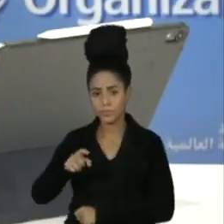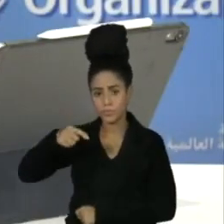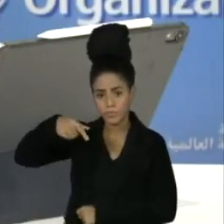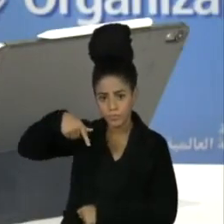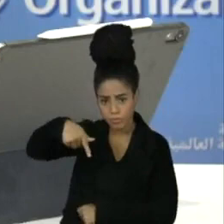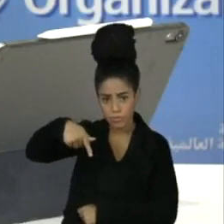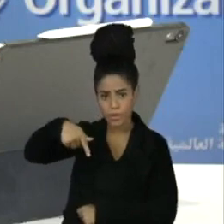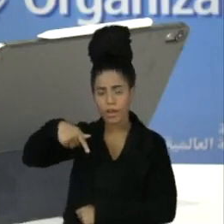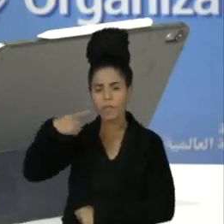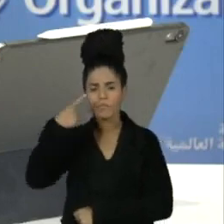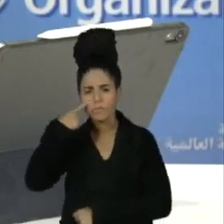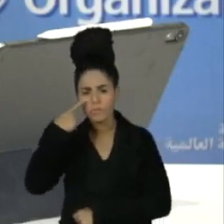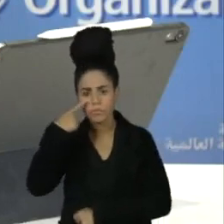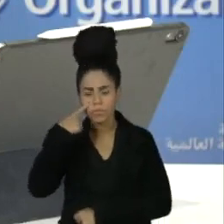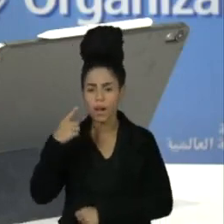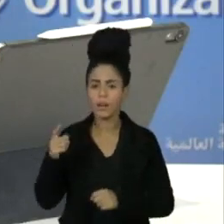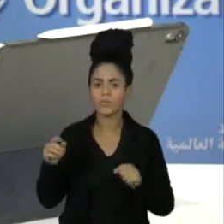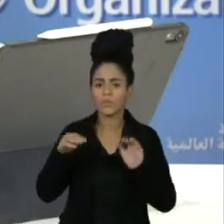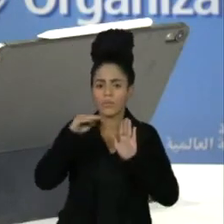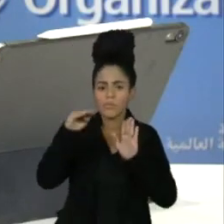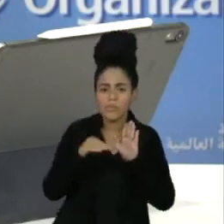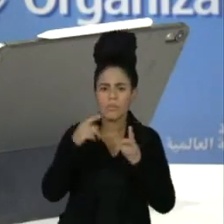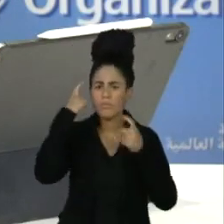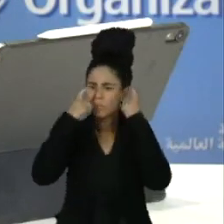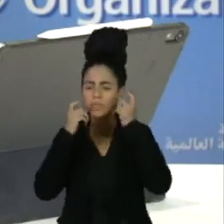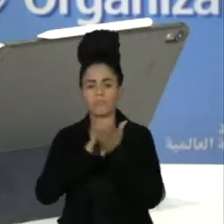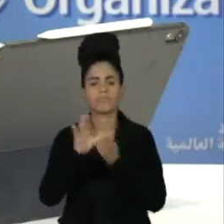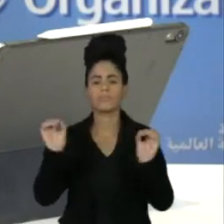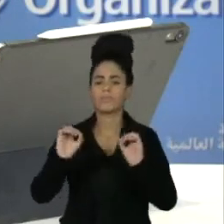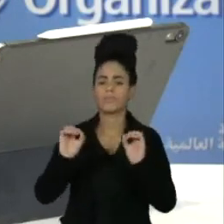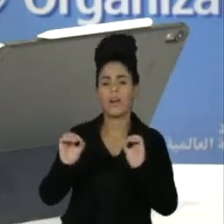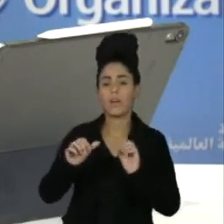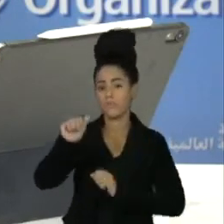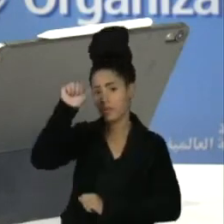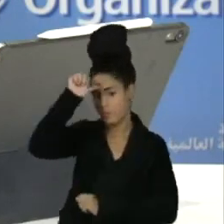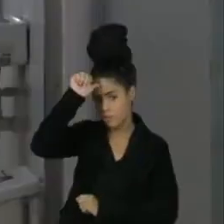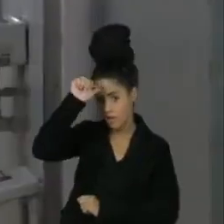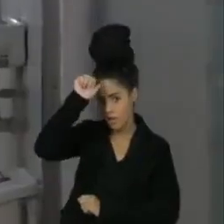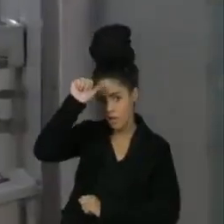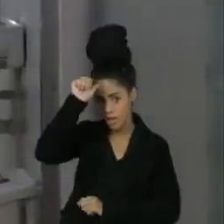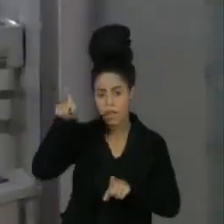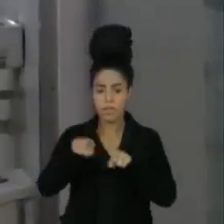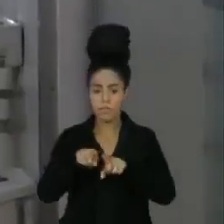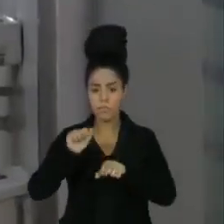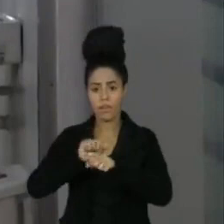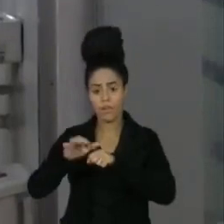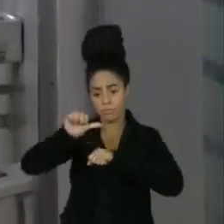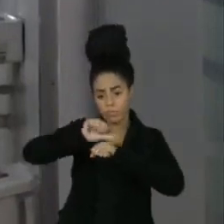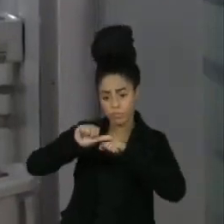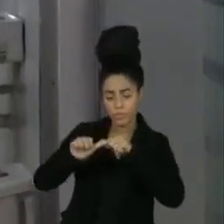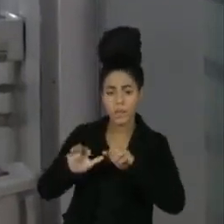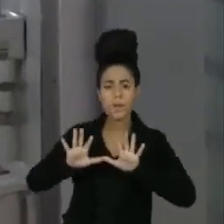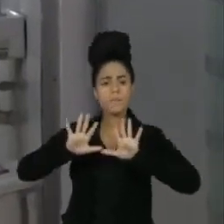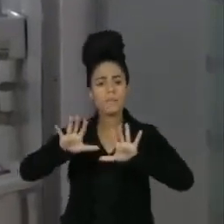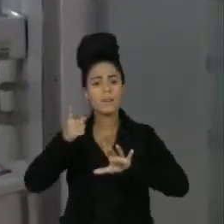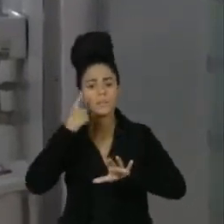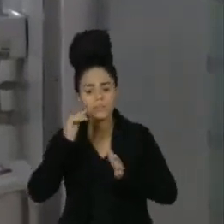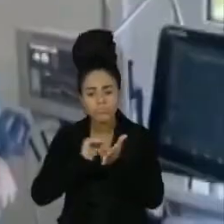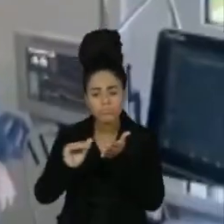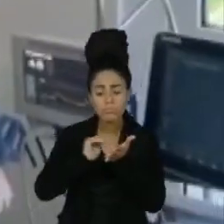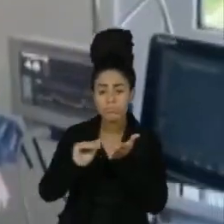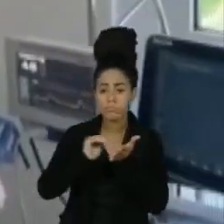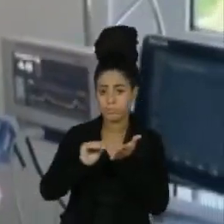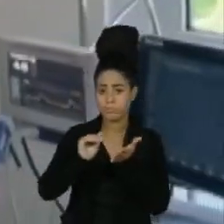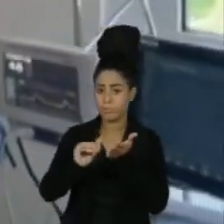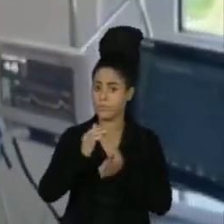interesse, abaixo da categoria de preocupação, como a Delta e a própria Ômicron. Em nota, a Secretaria Estadual de Saúde de São